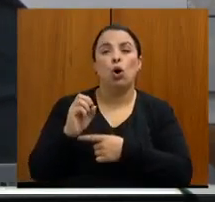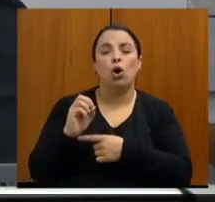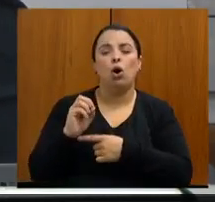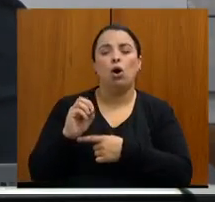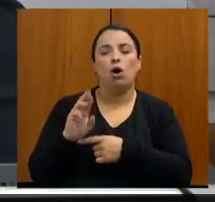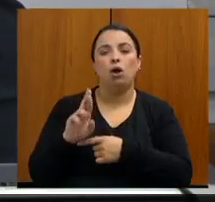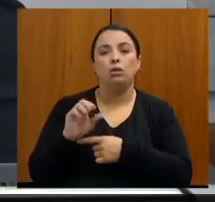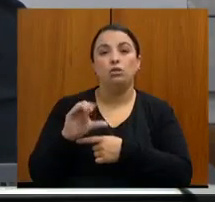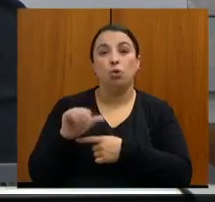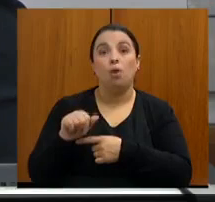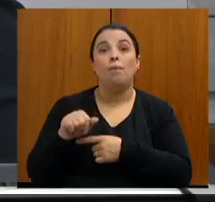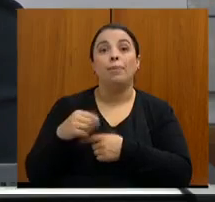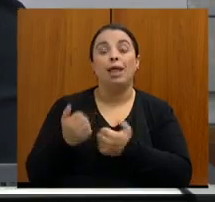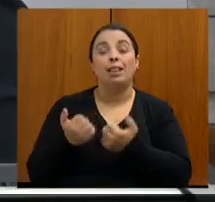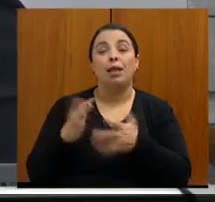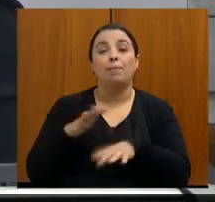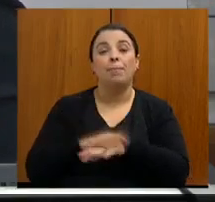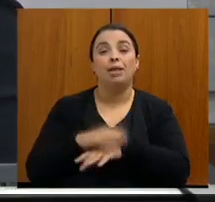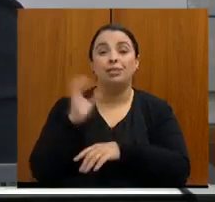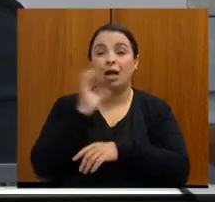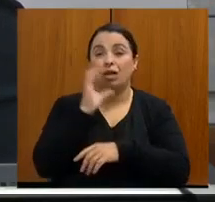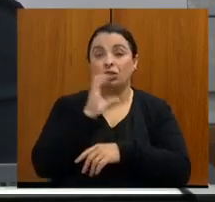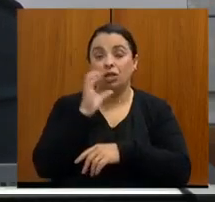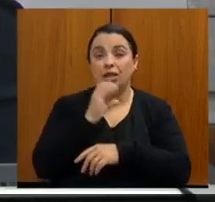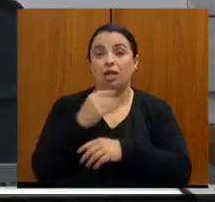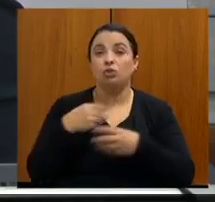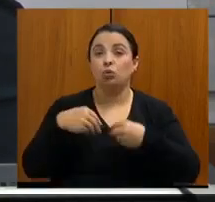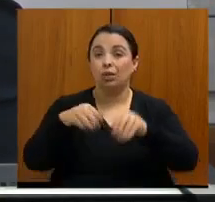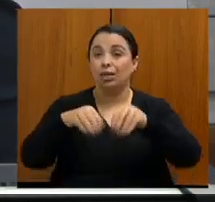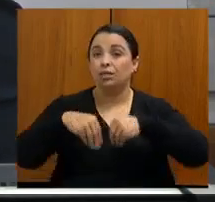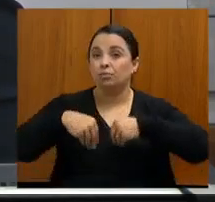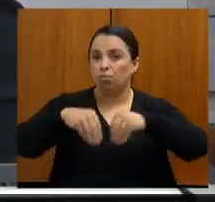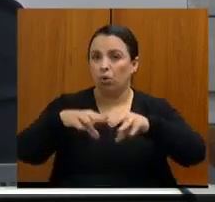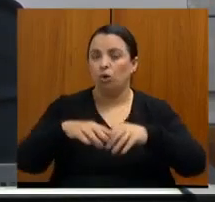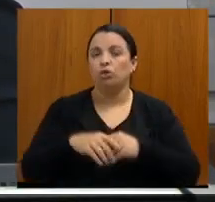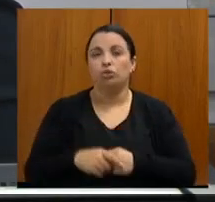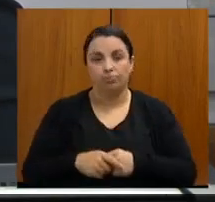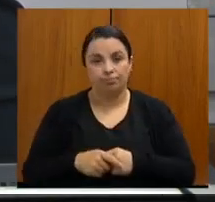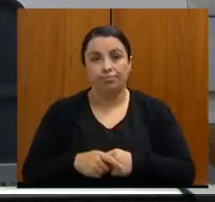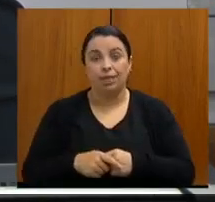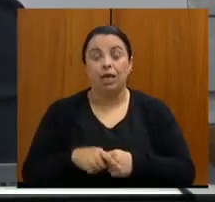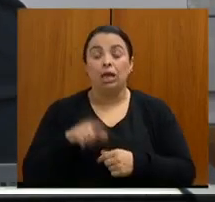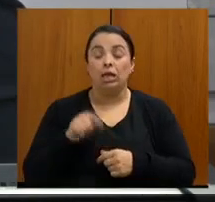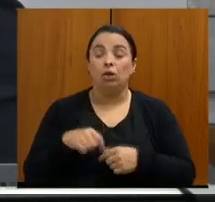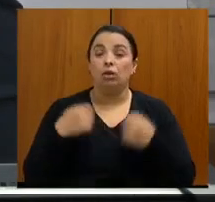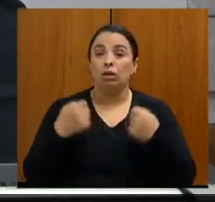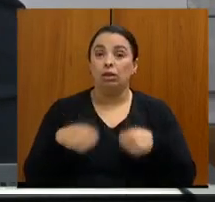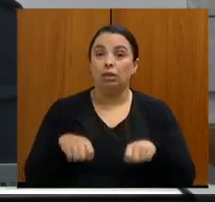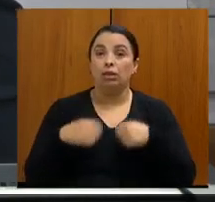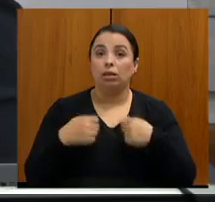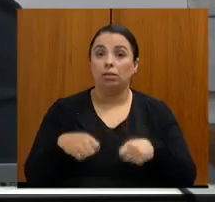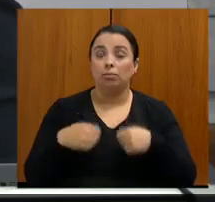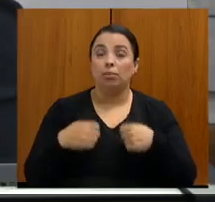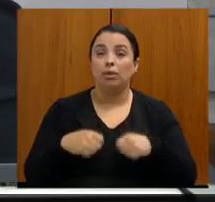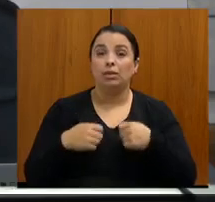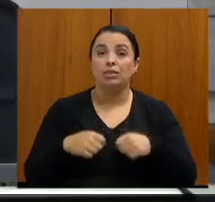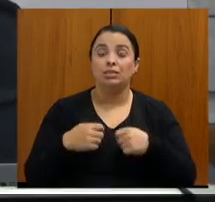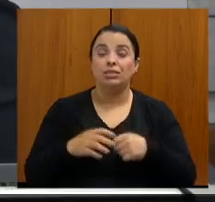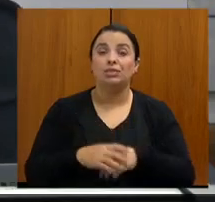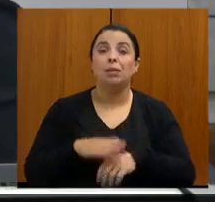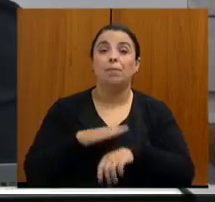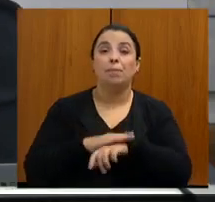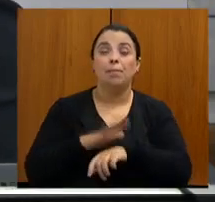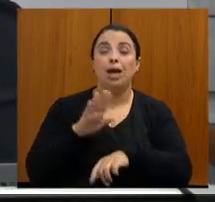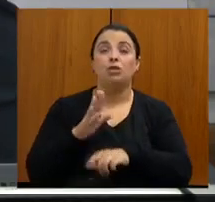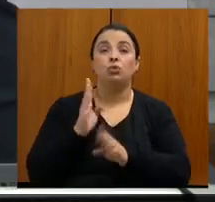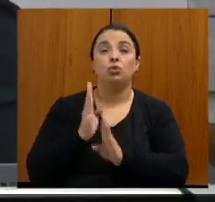que, além do transporte, o problema é muito do que o presidente falou, é a gente levar, capilarizar mais, especialmente,